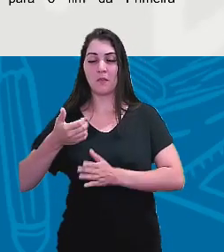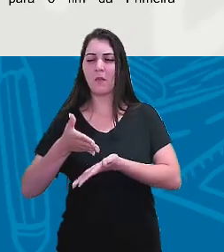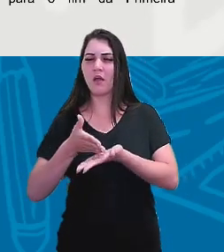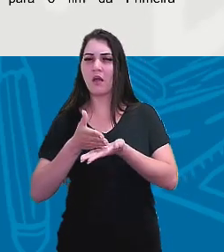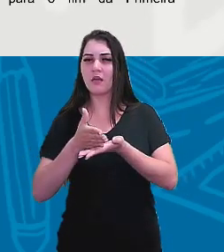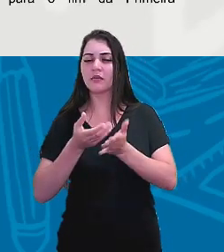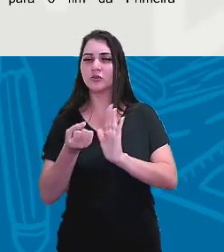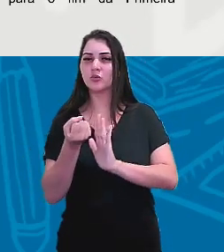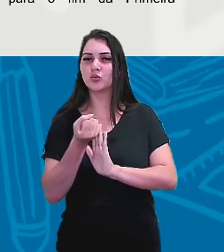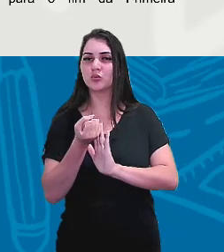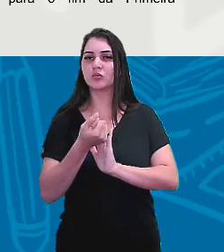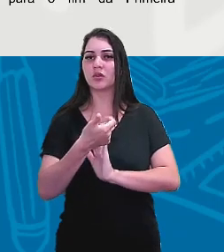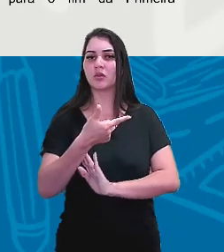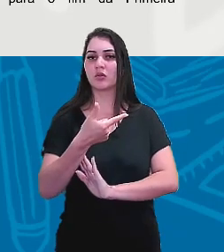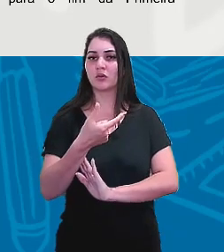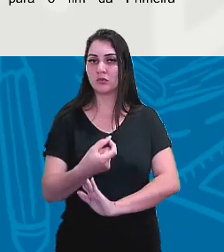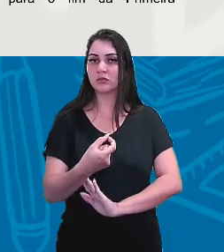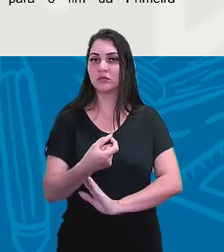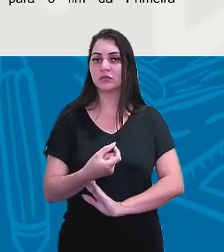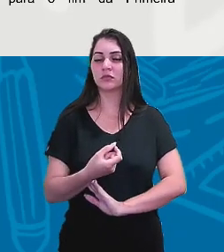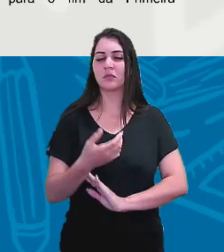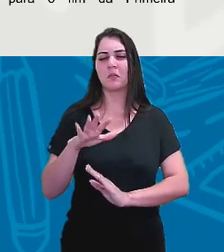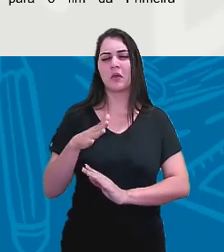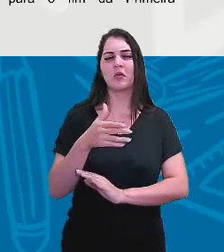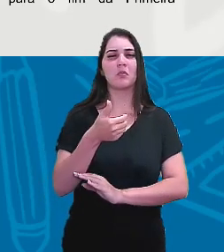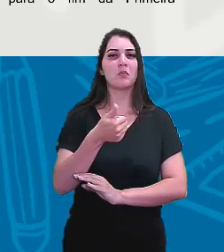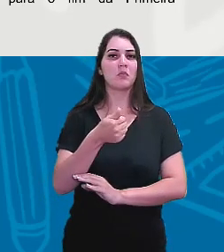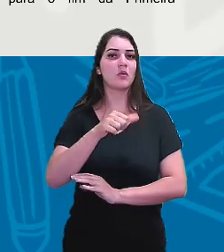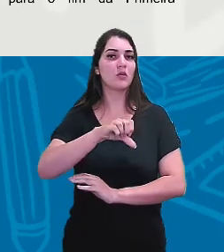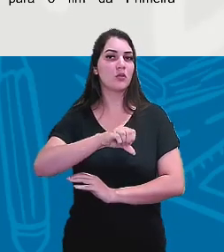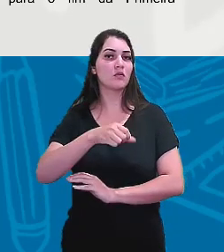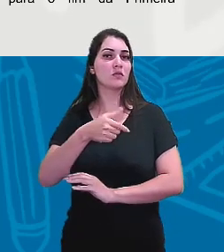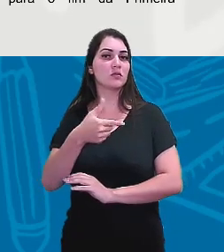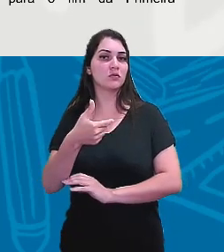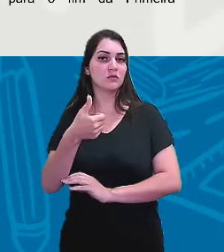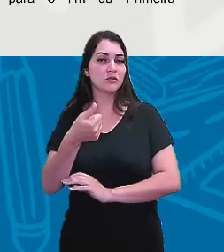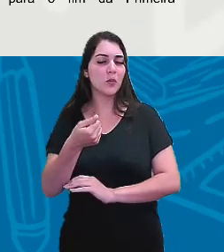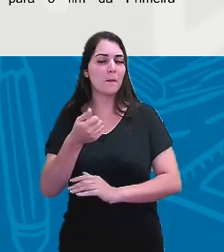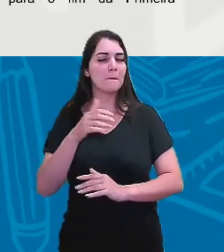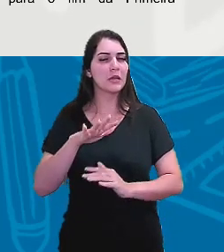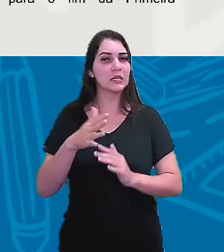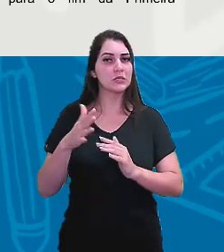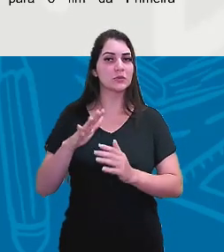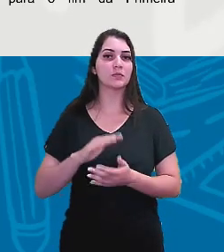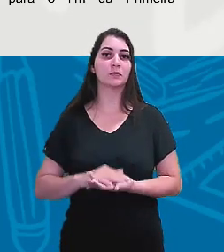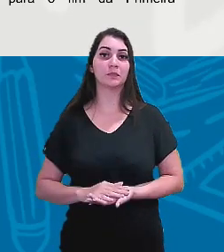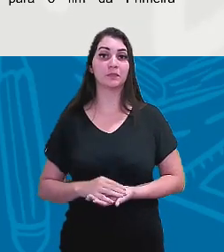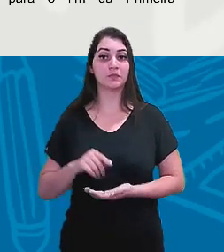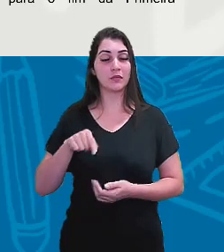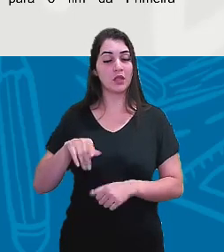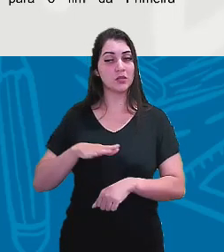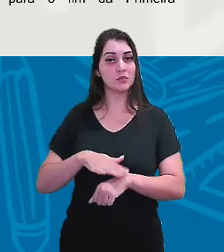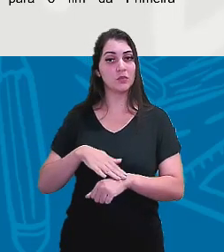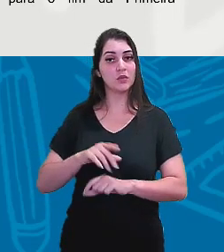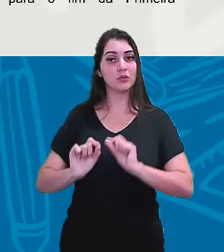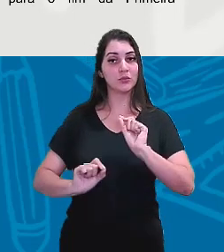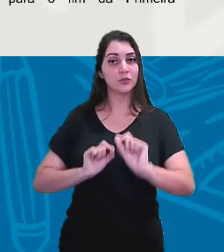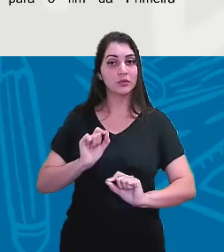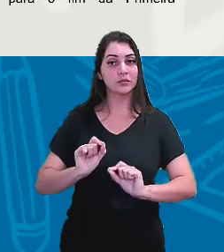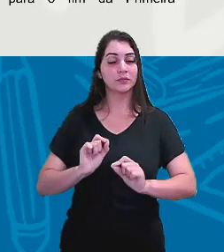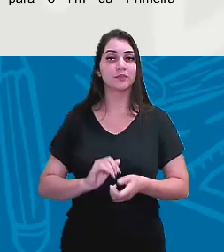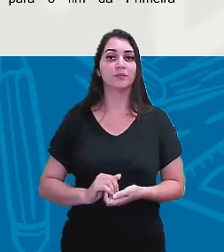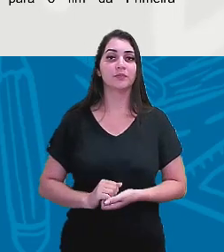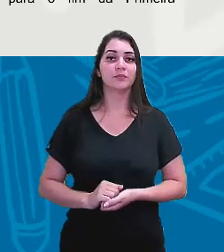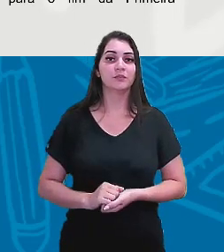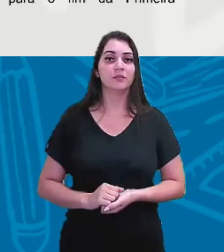XX, né? O primeiro... até 1921, aproximadamente. Que é esse período em que,